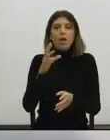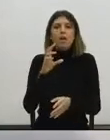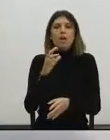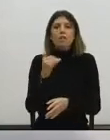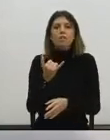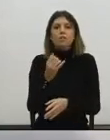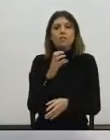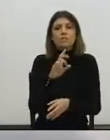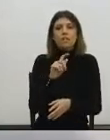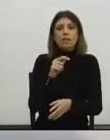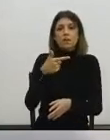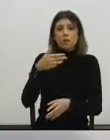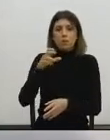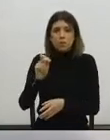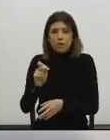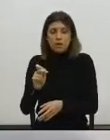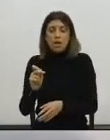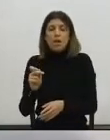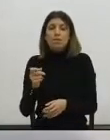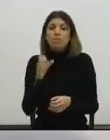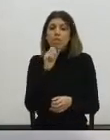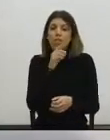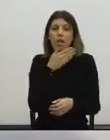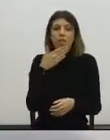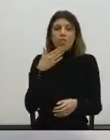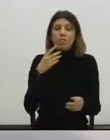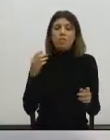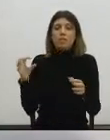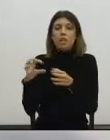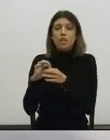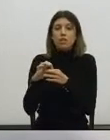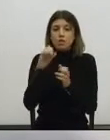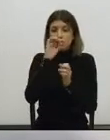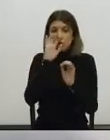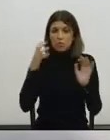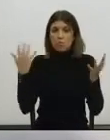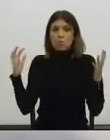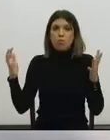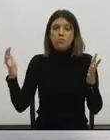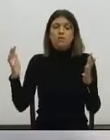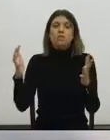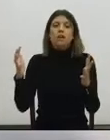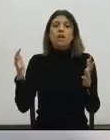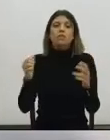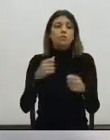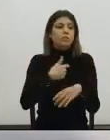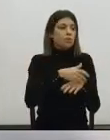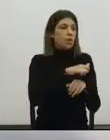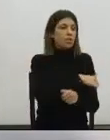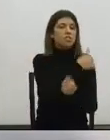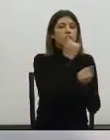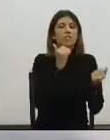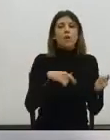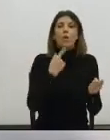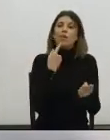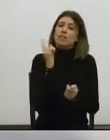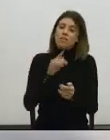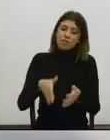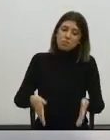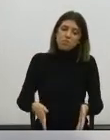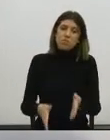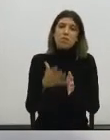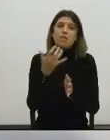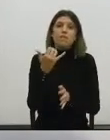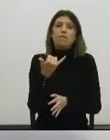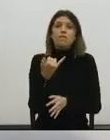Alcântara, que nos permite, nas ligações com o Monsanto e nas ligações com o resto da cidade, devolver a Avenida de Ceuta aos cidadãos. É este o objetivo da moção do